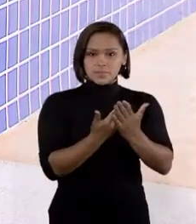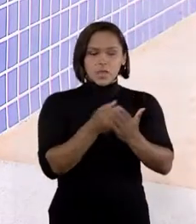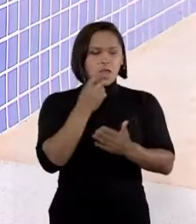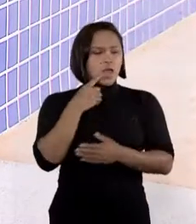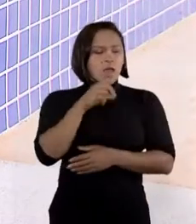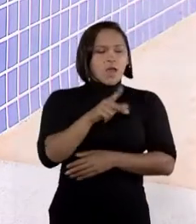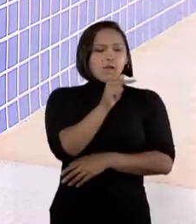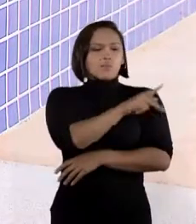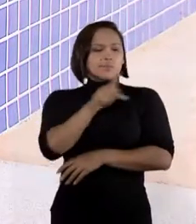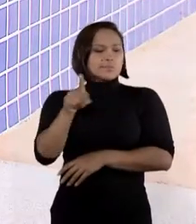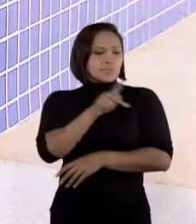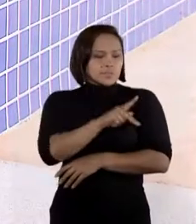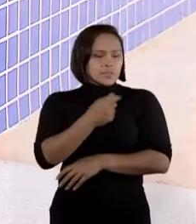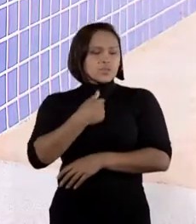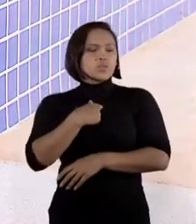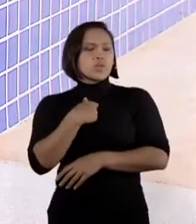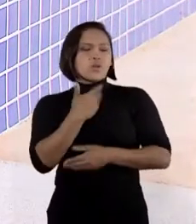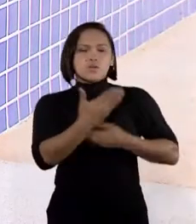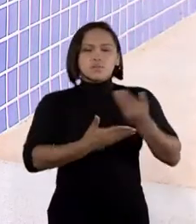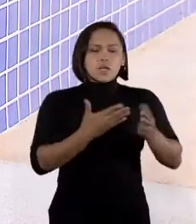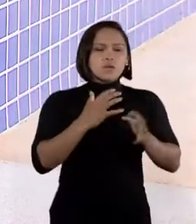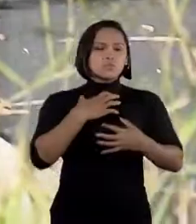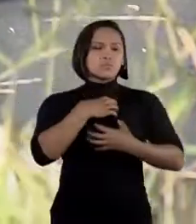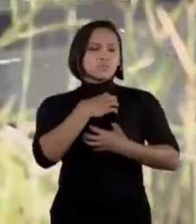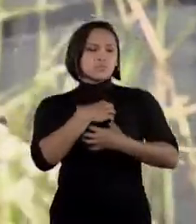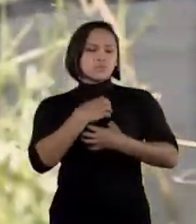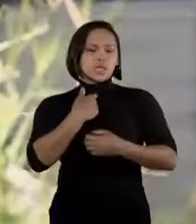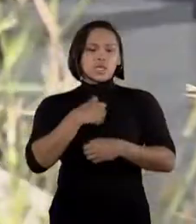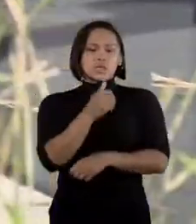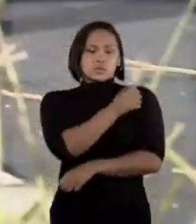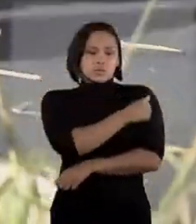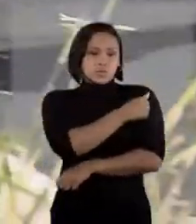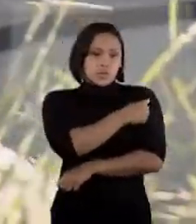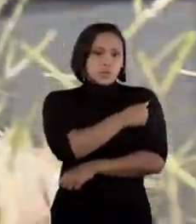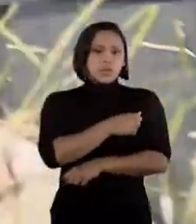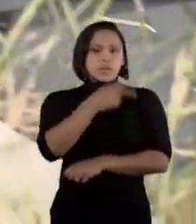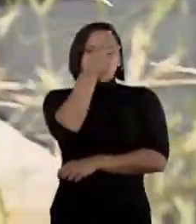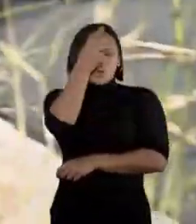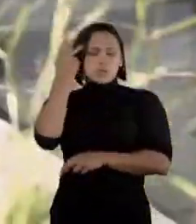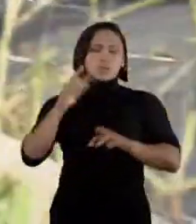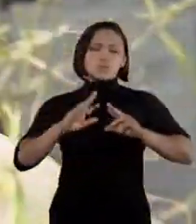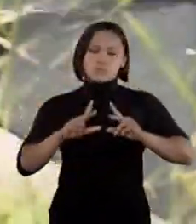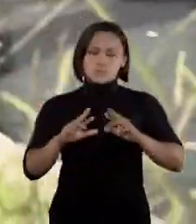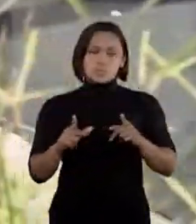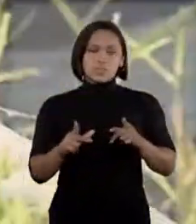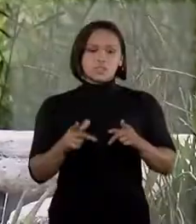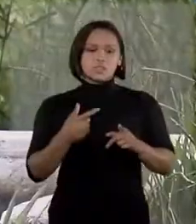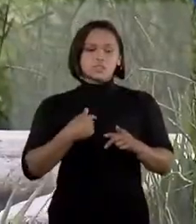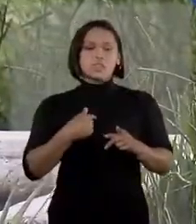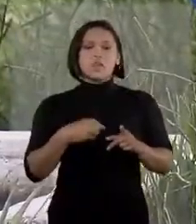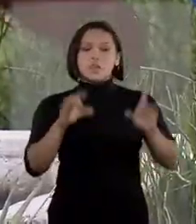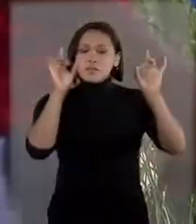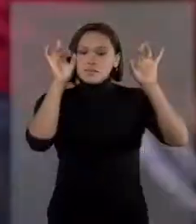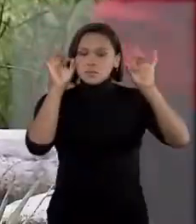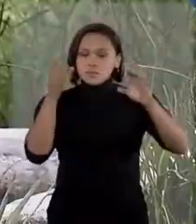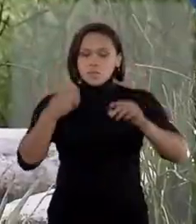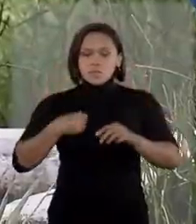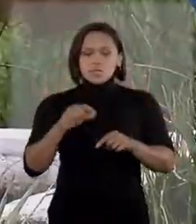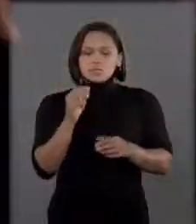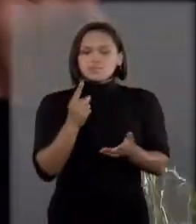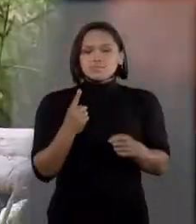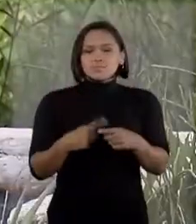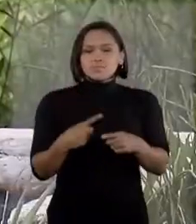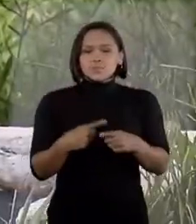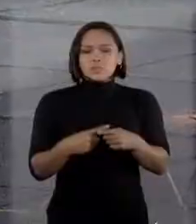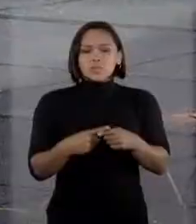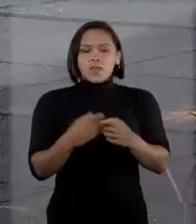professora, né? Como o Tata, os colegas, né? São pessoas diferentes. E, principalmente, pelo fato de a